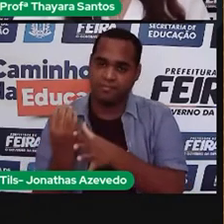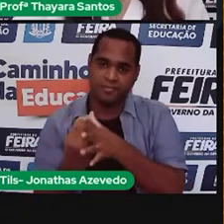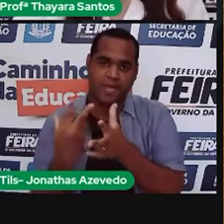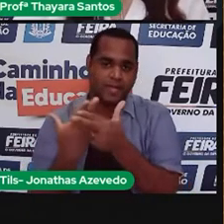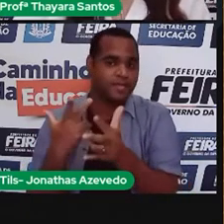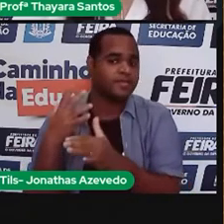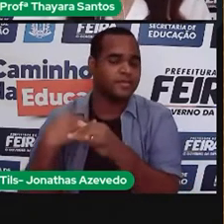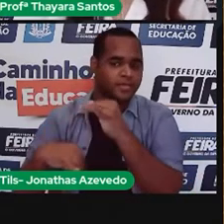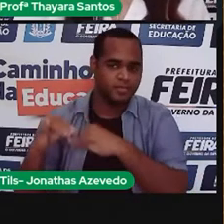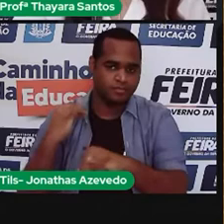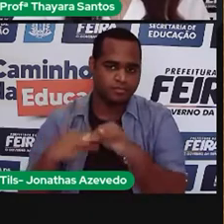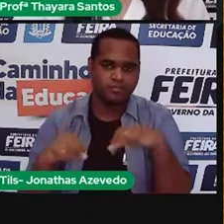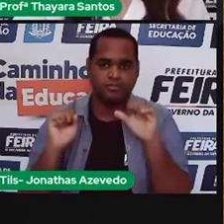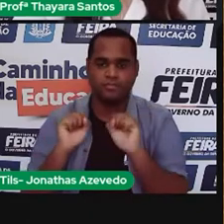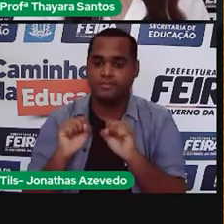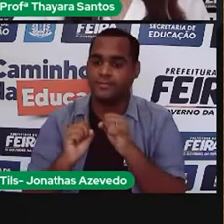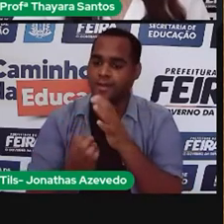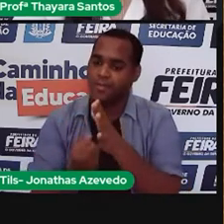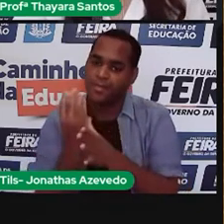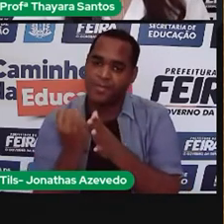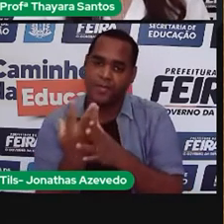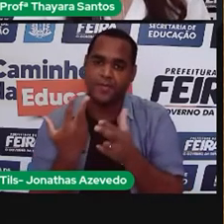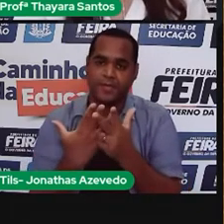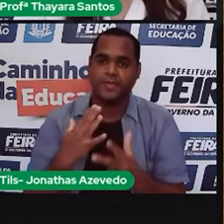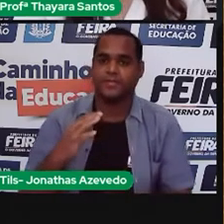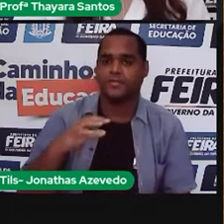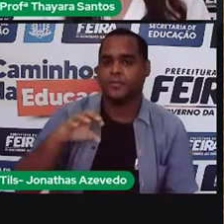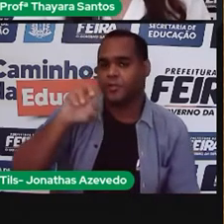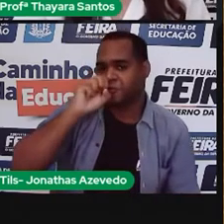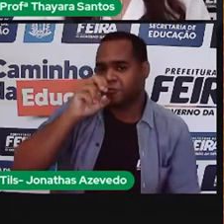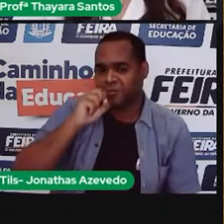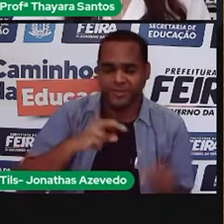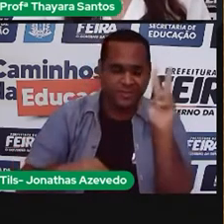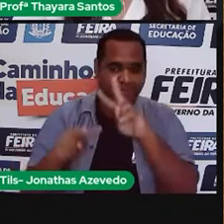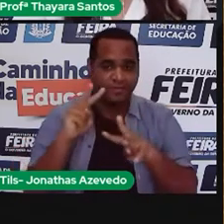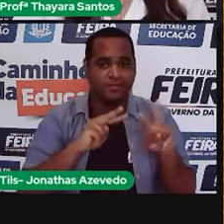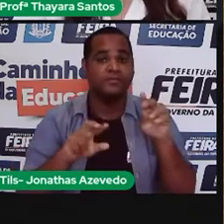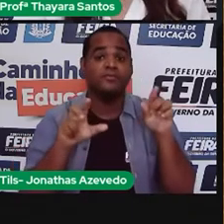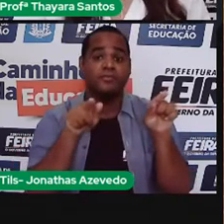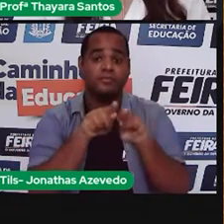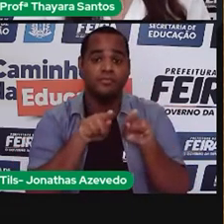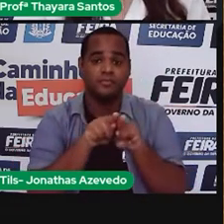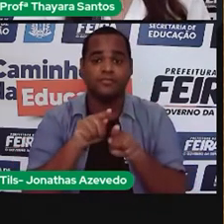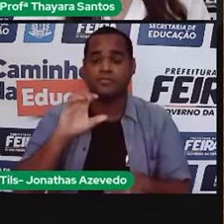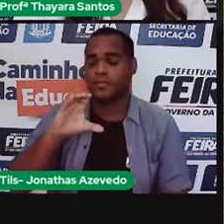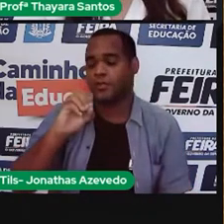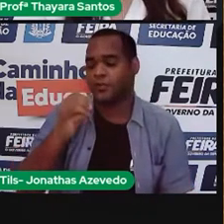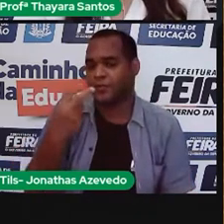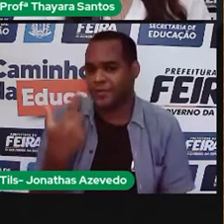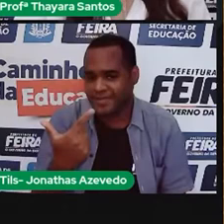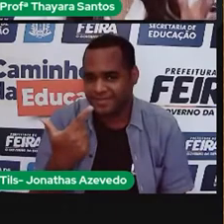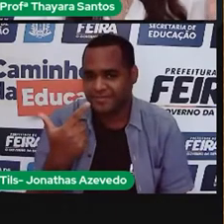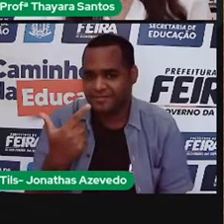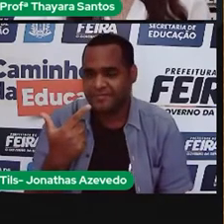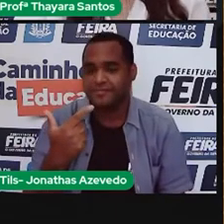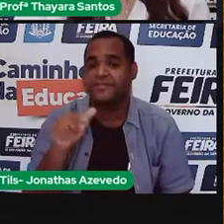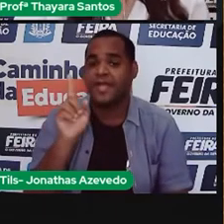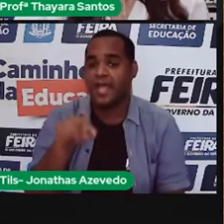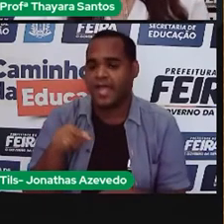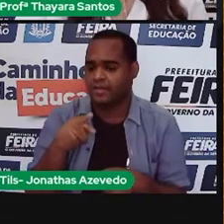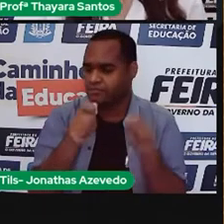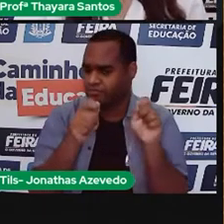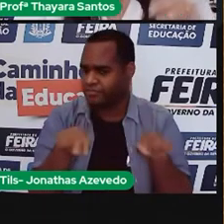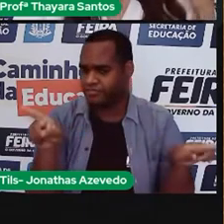química e vai produzir aqui o oxigênio e vai ser liberado nesse oxigênio porque a planta não